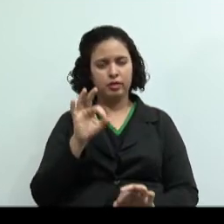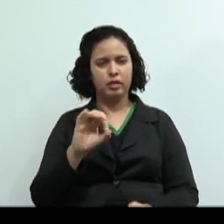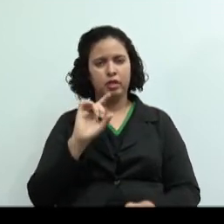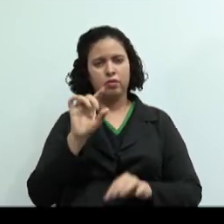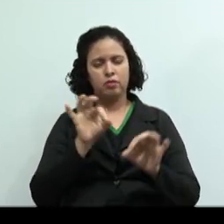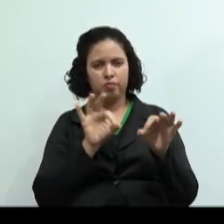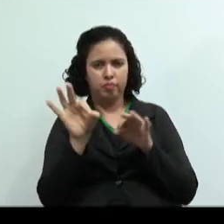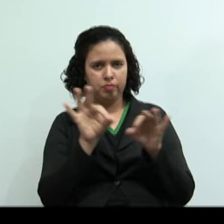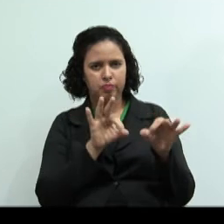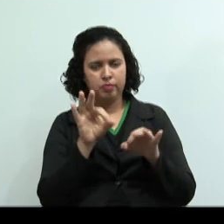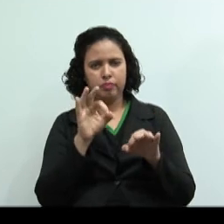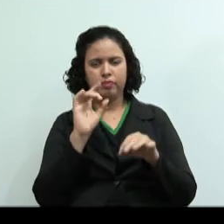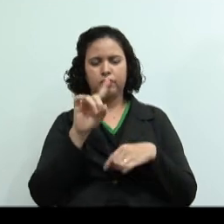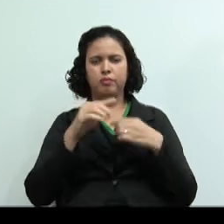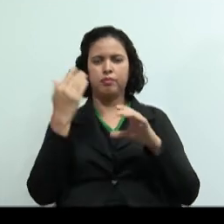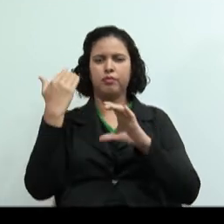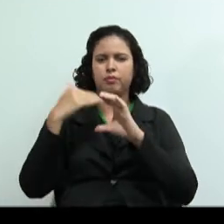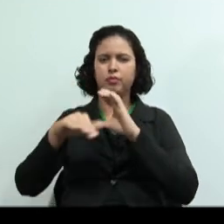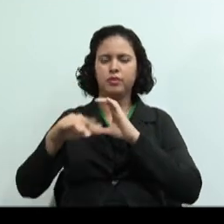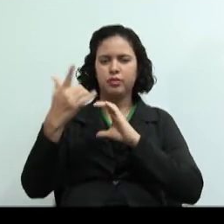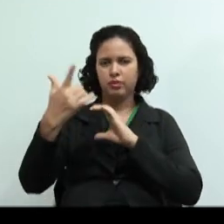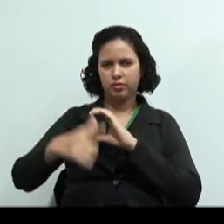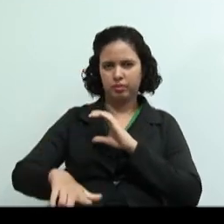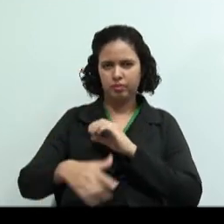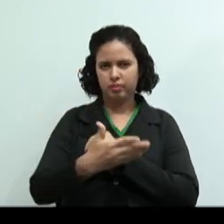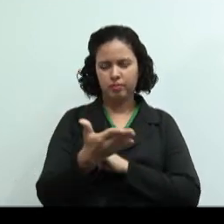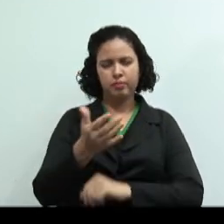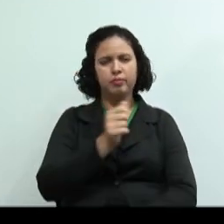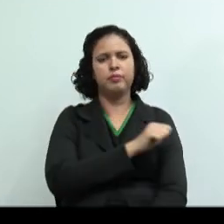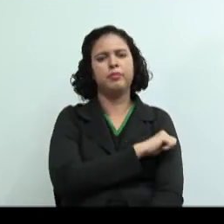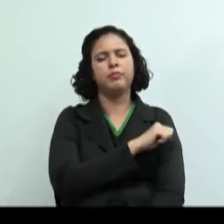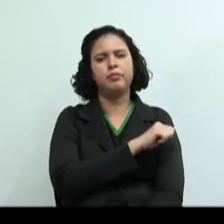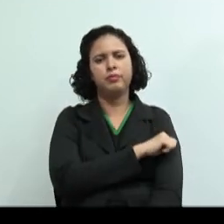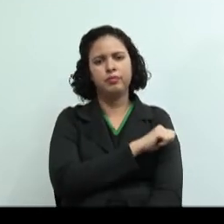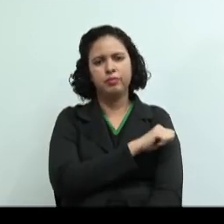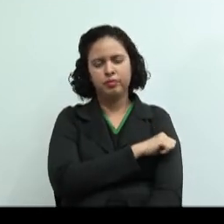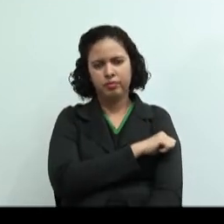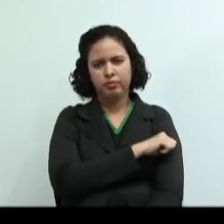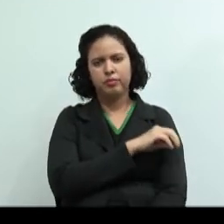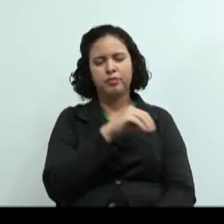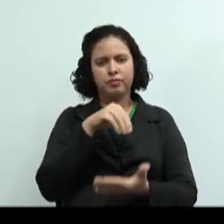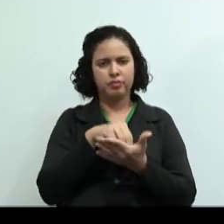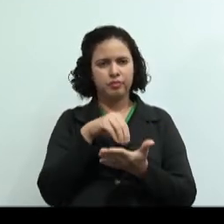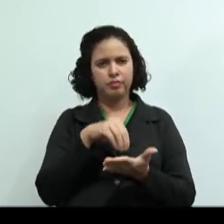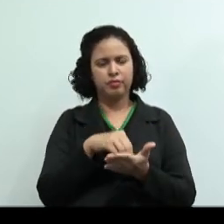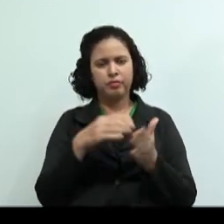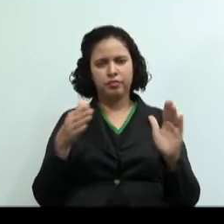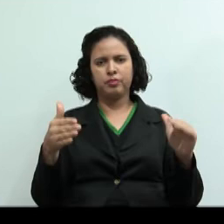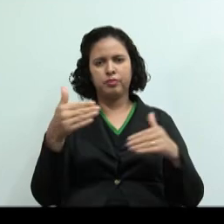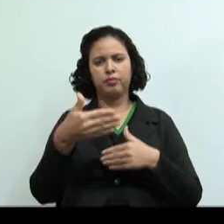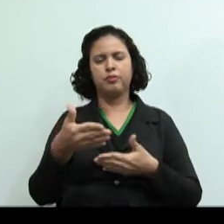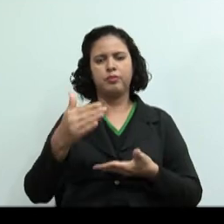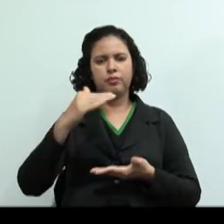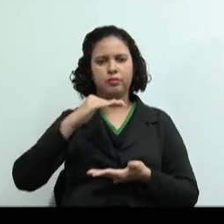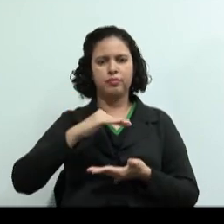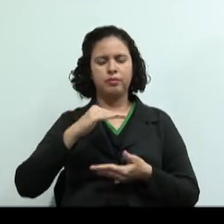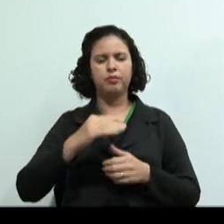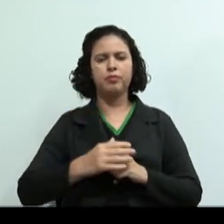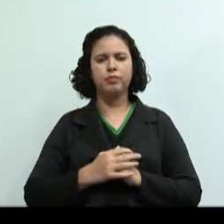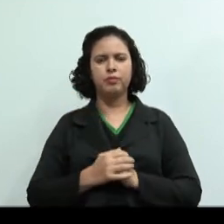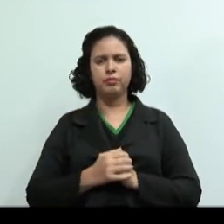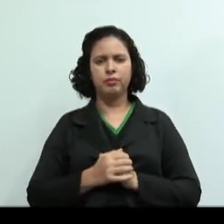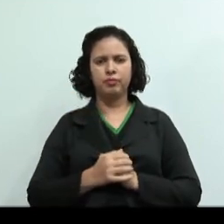aqui do custeio variável que está faltando as embalagens, tá certo?